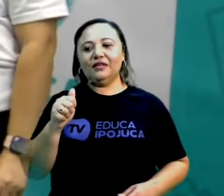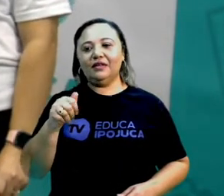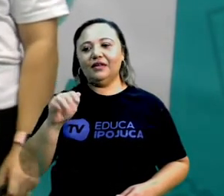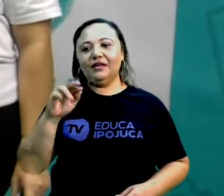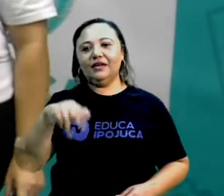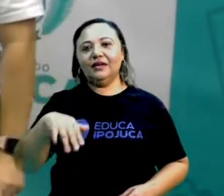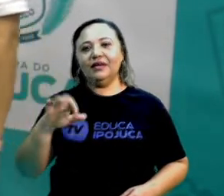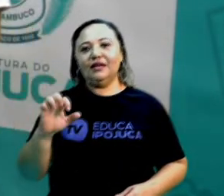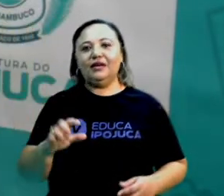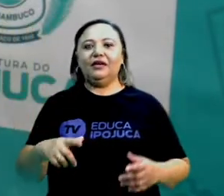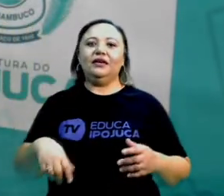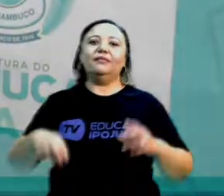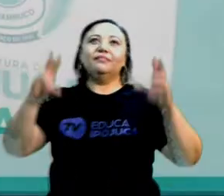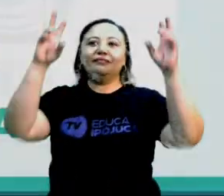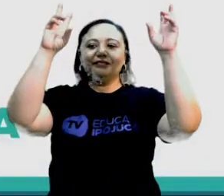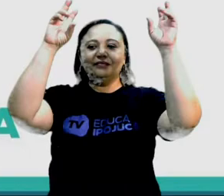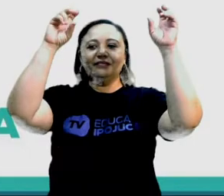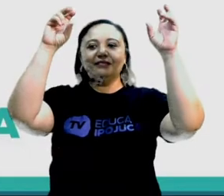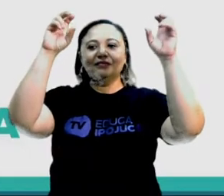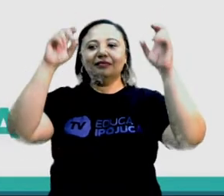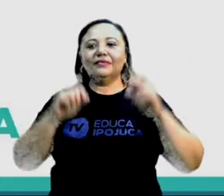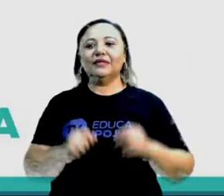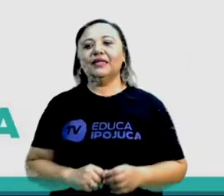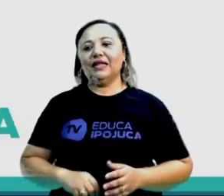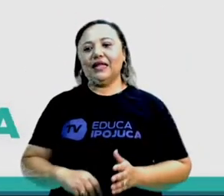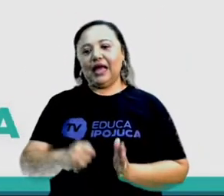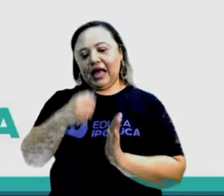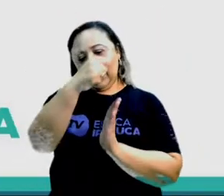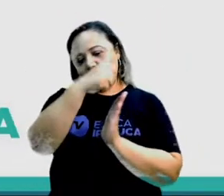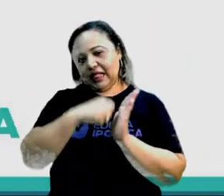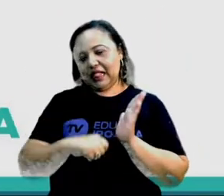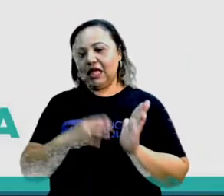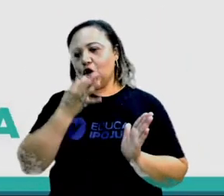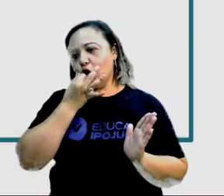Temática do nosso estudo, artigo de opinião.